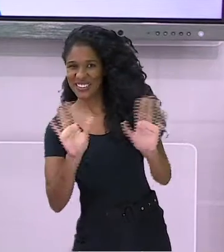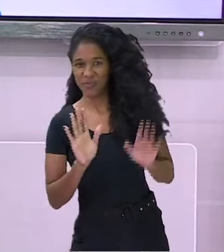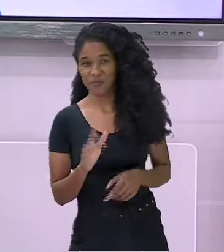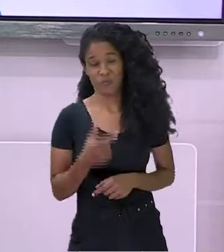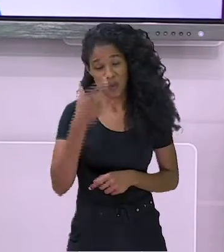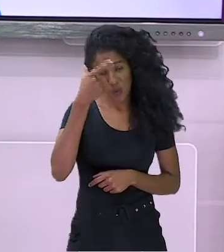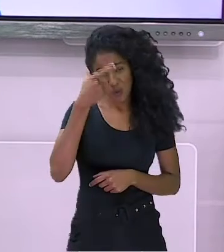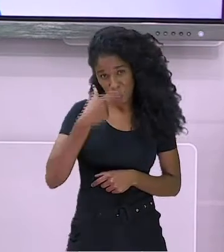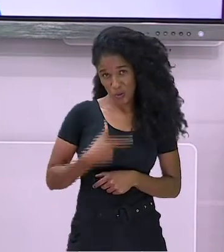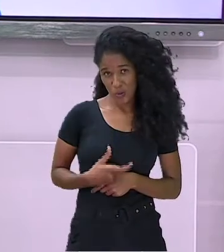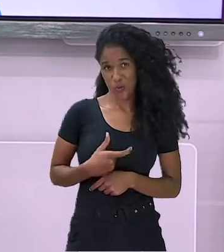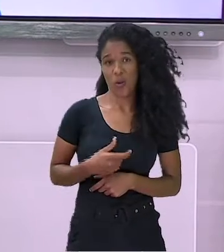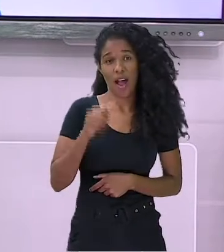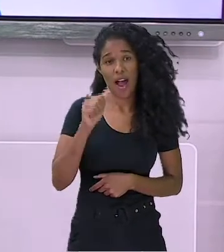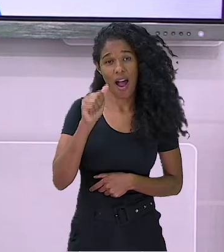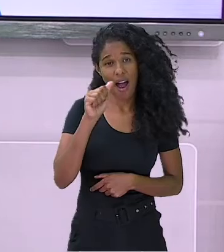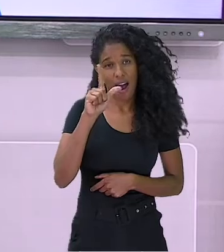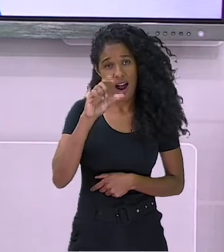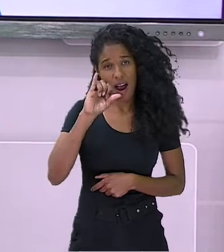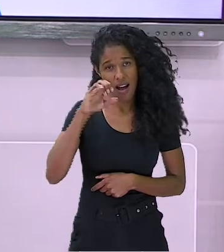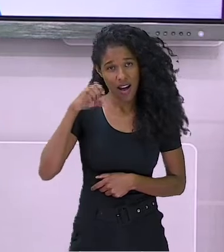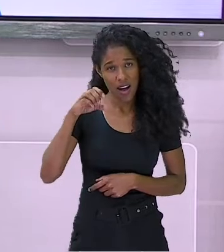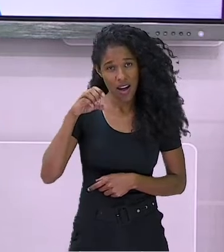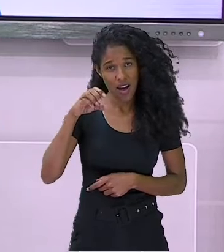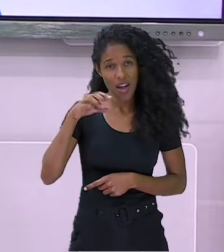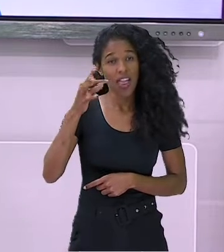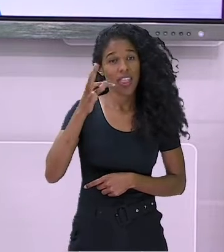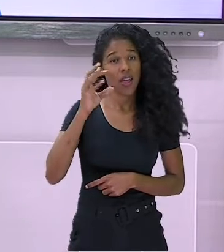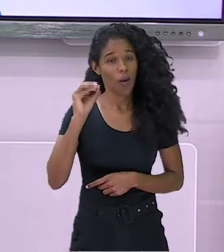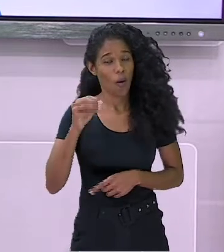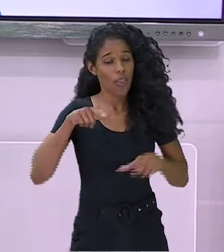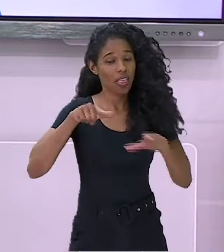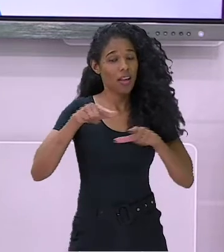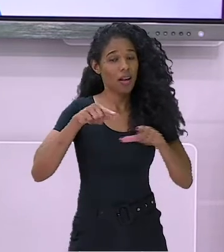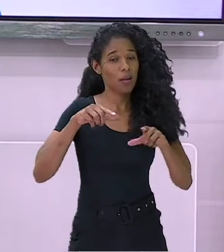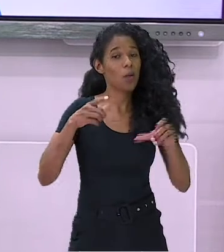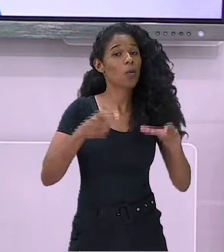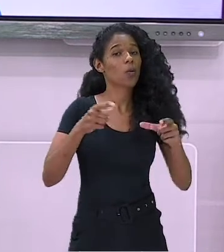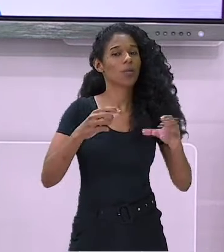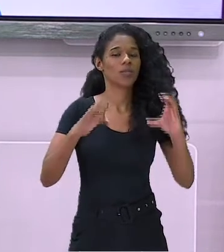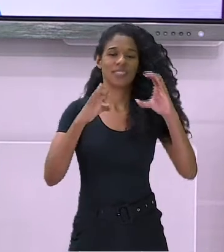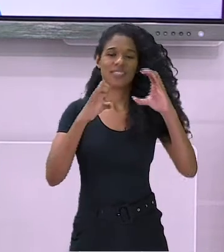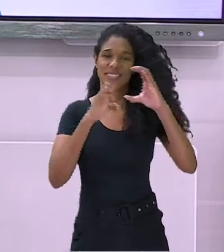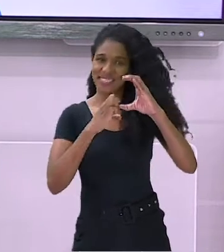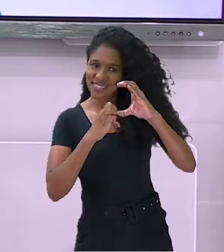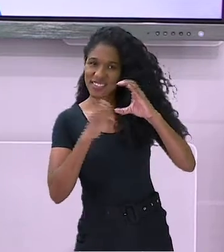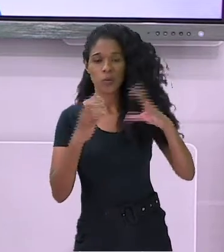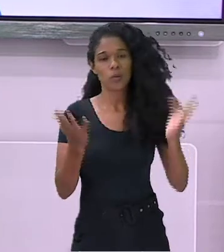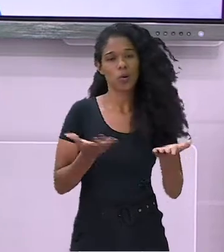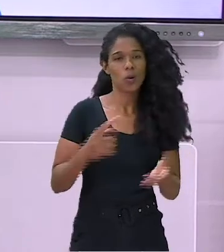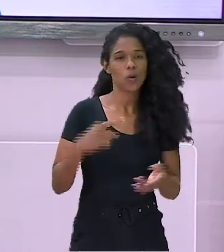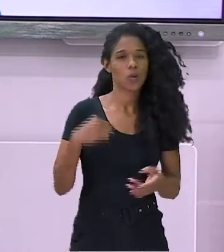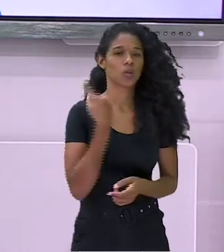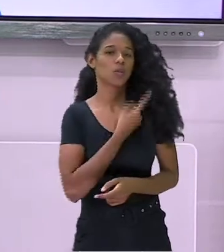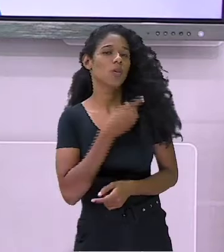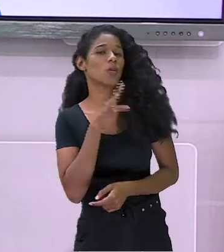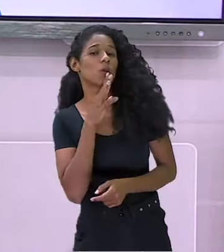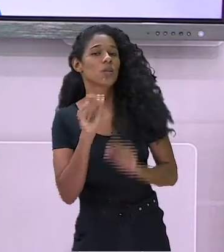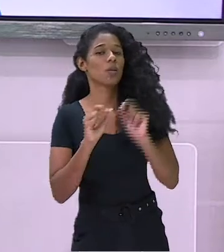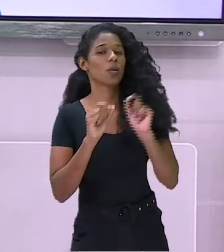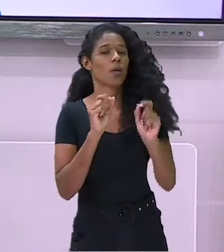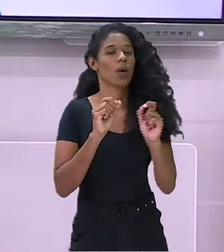eu sou a Aline Costa, terapeuta profissional e trabalho no CRAED. Hoje, vamos conhecer alguns recursos e também